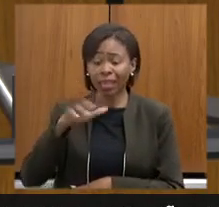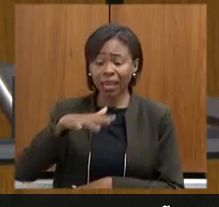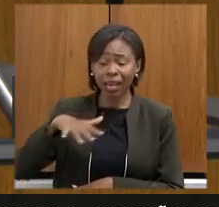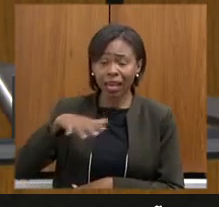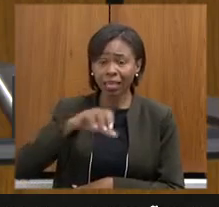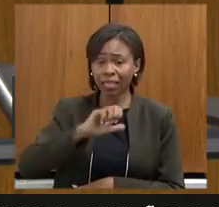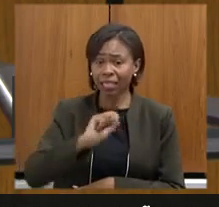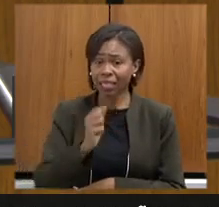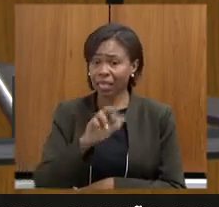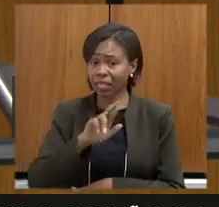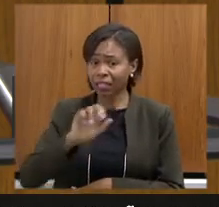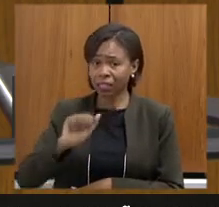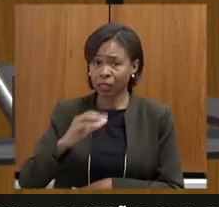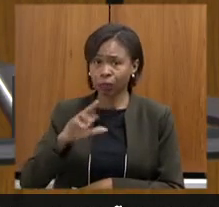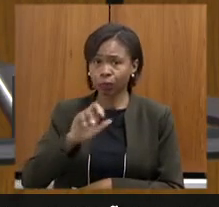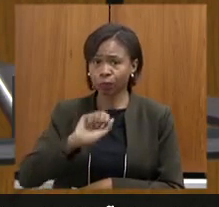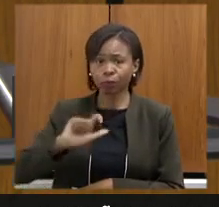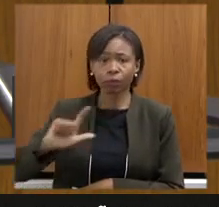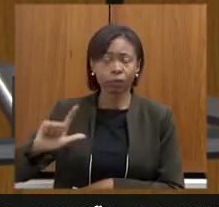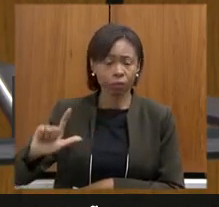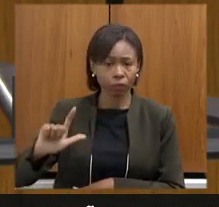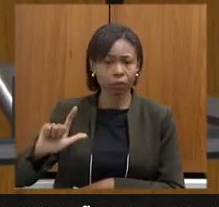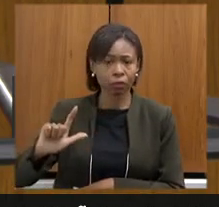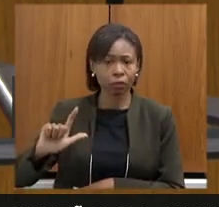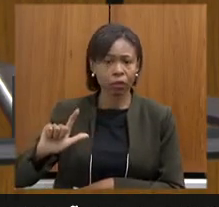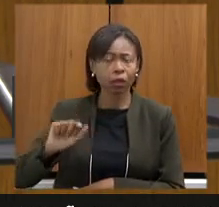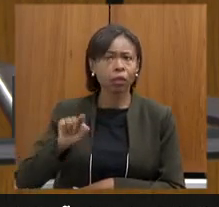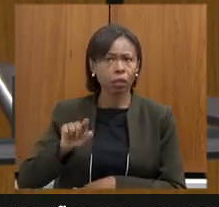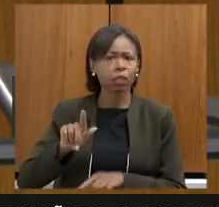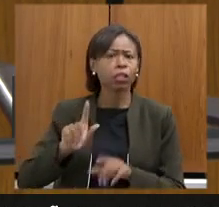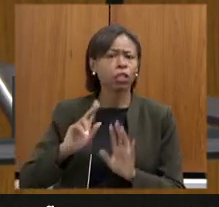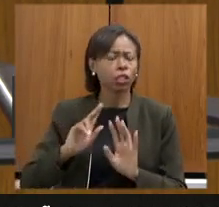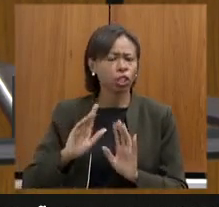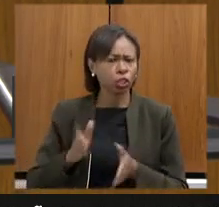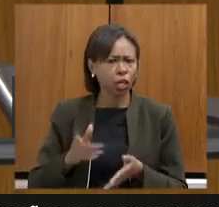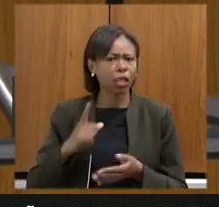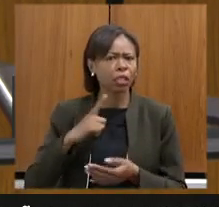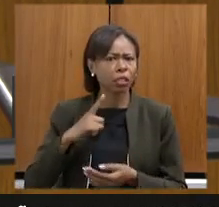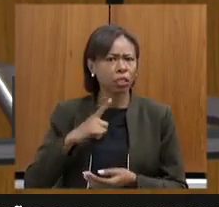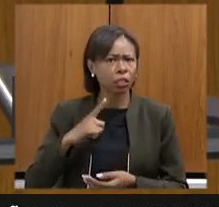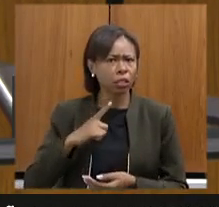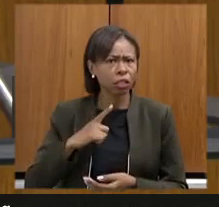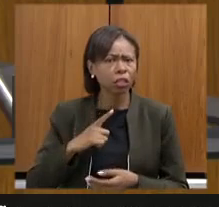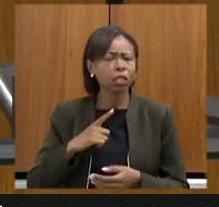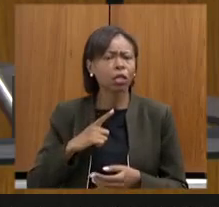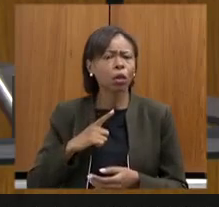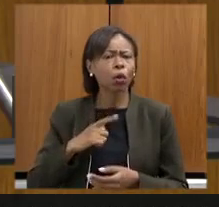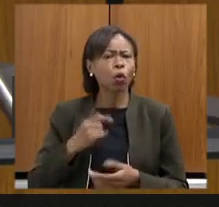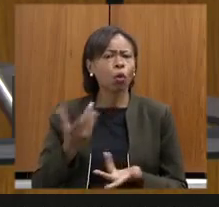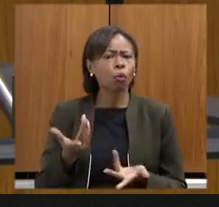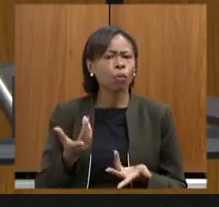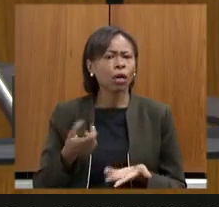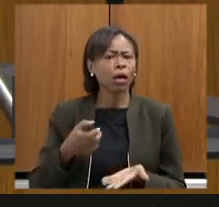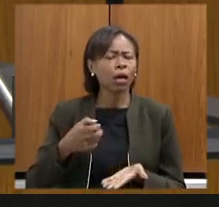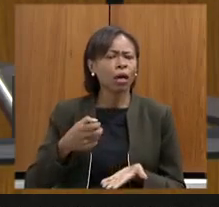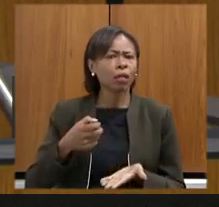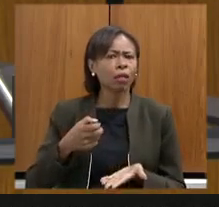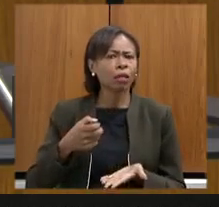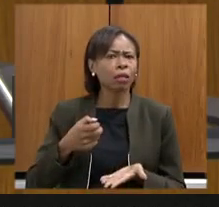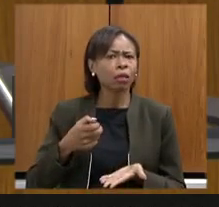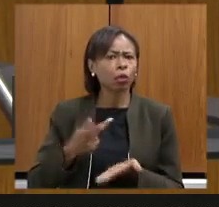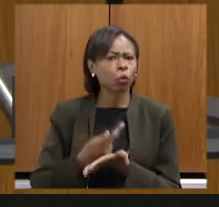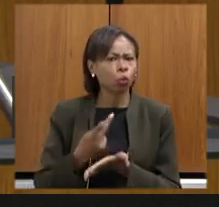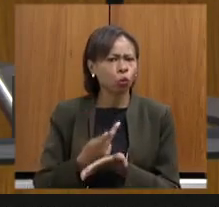o alto de infração que foi lavrado pela equipe técnica da SUPRAN e que foi anulado,